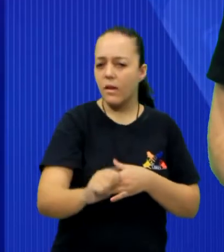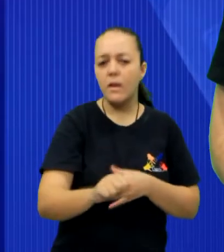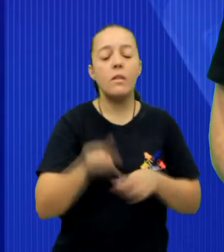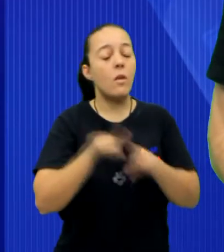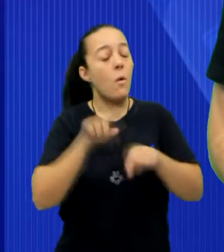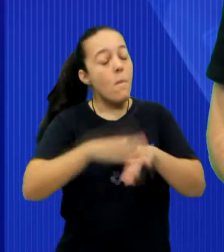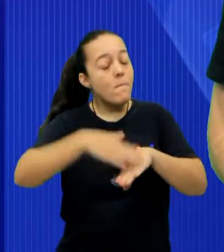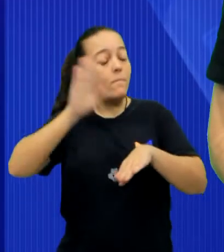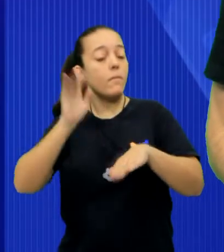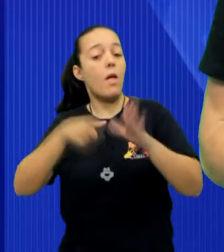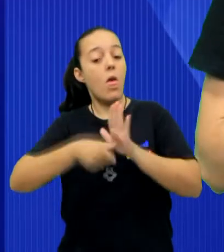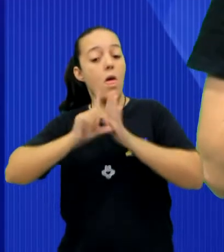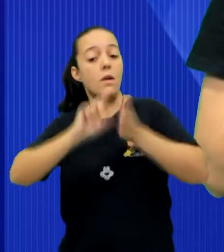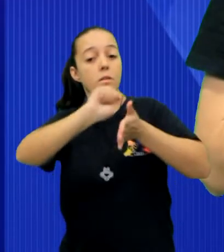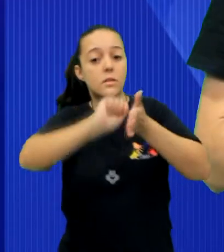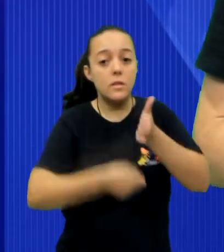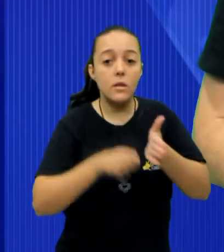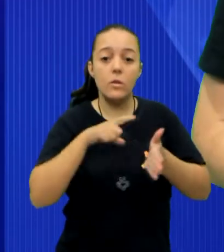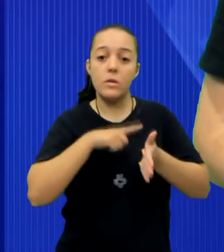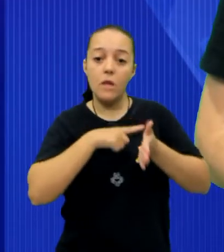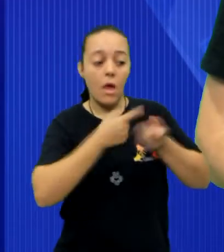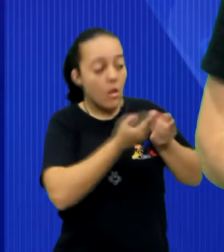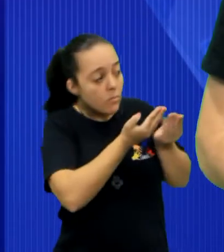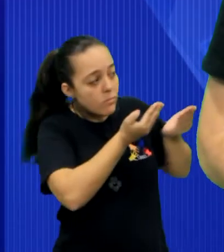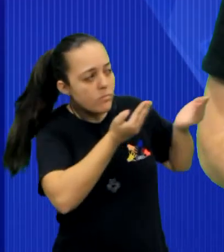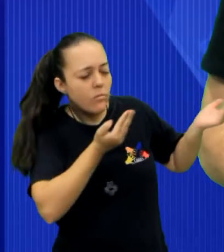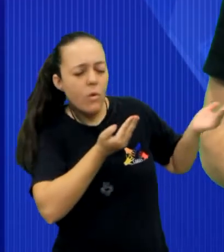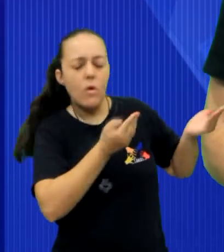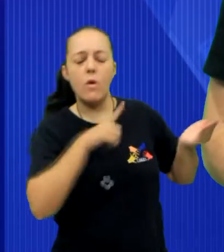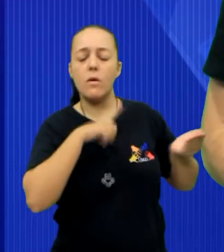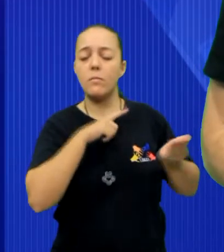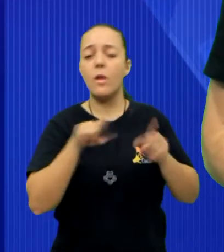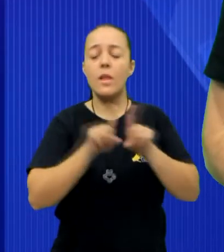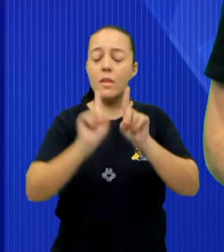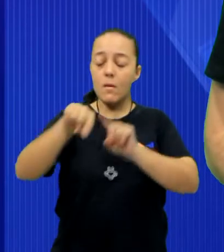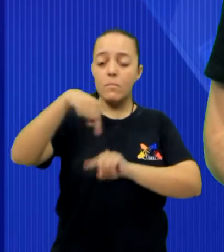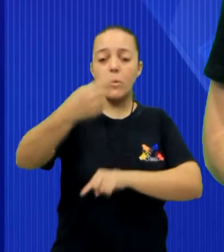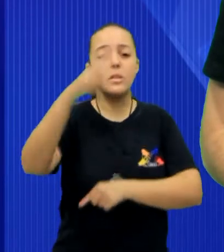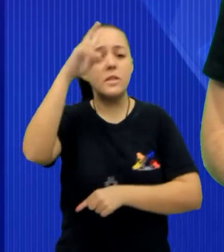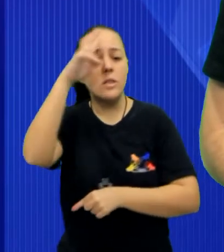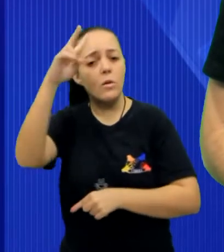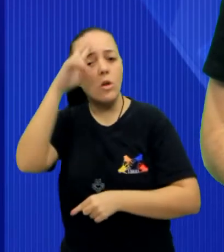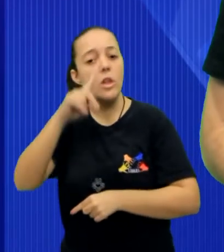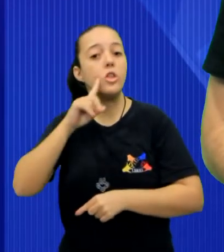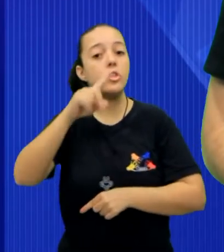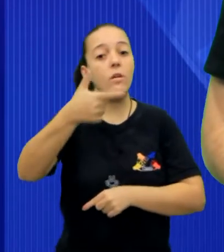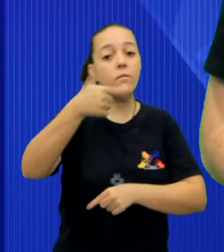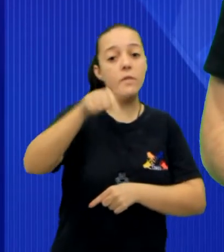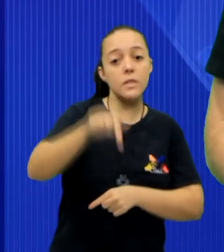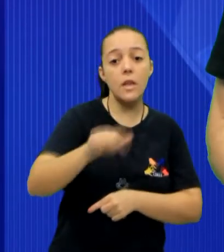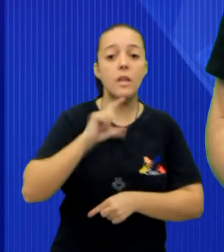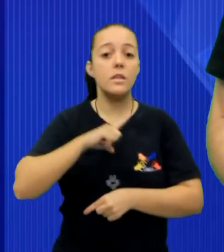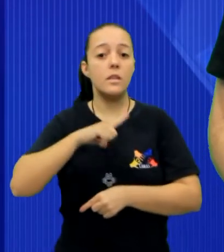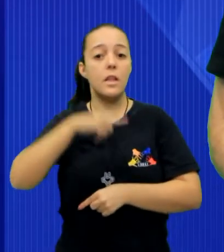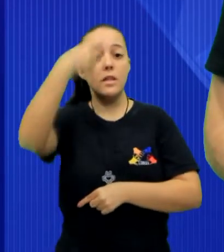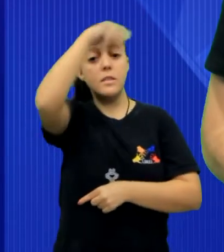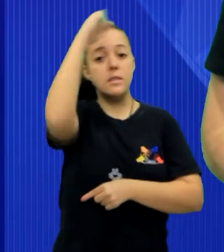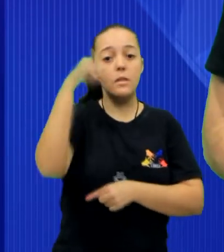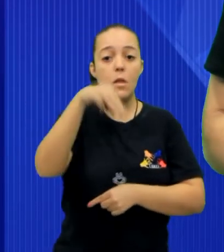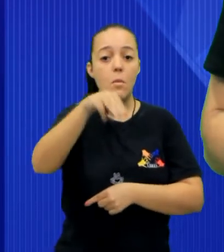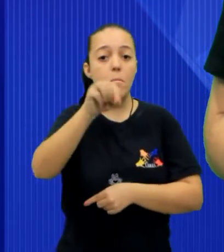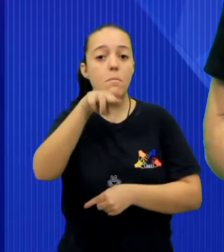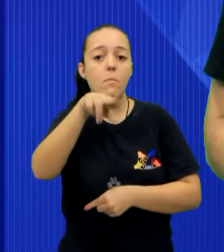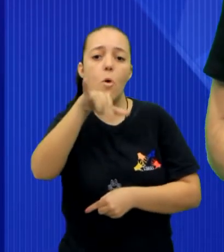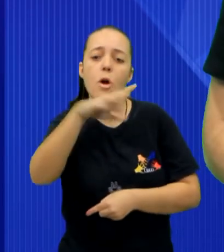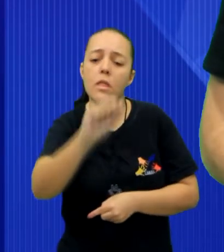antecipadas podem ser feitas pelo número que aparece aqui do lado. E na próxima segunda-feira, dia 27, é dia de Santa Mônica. E